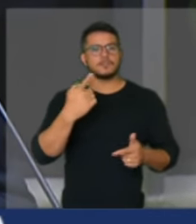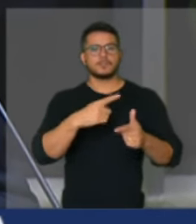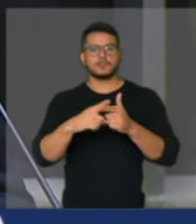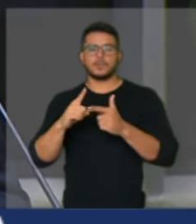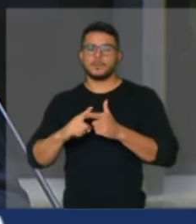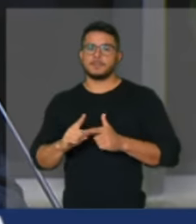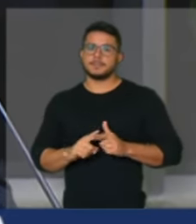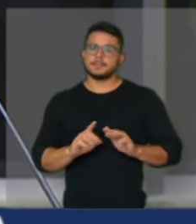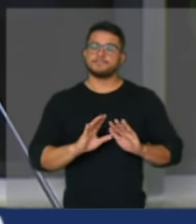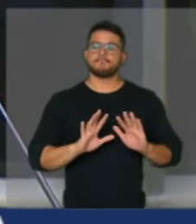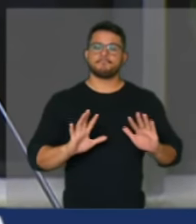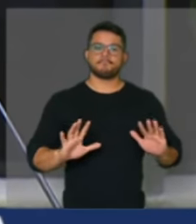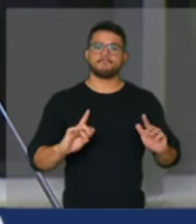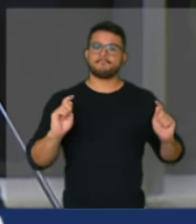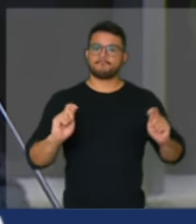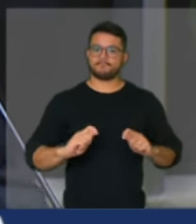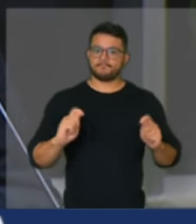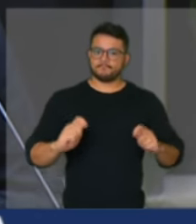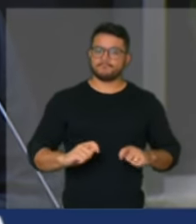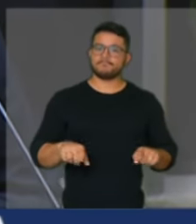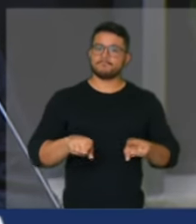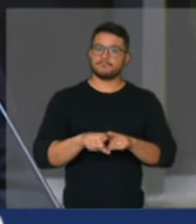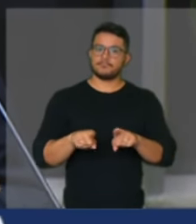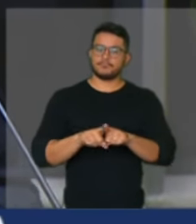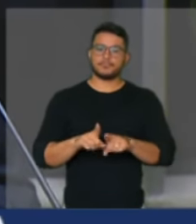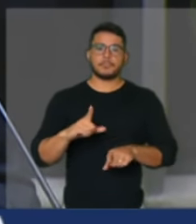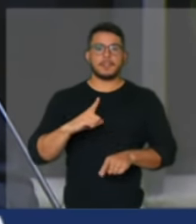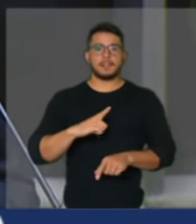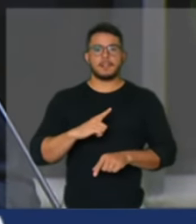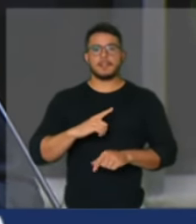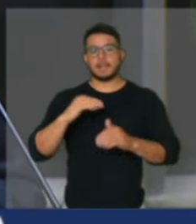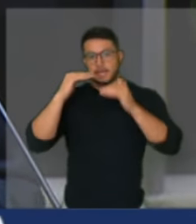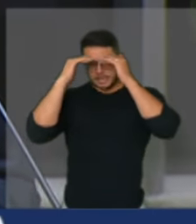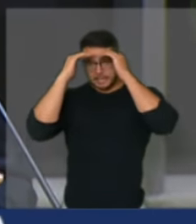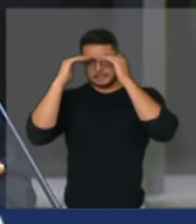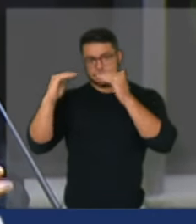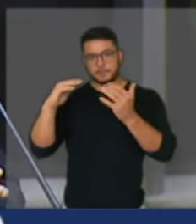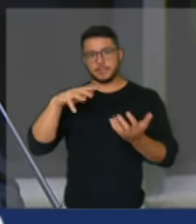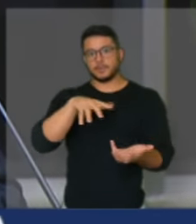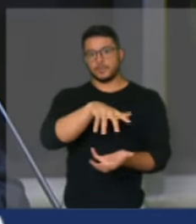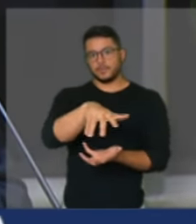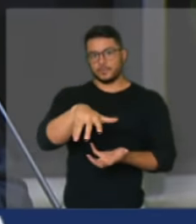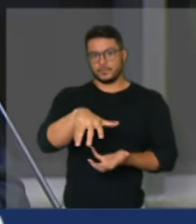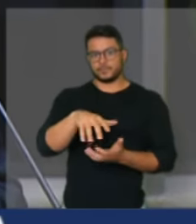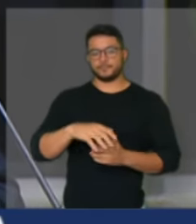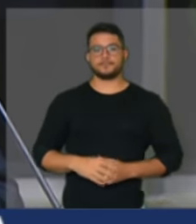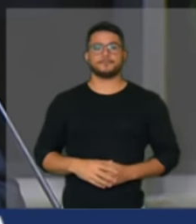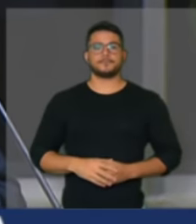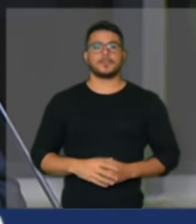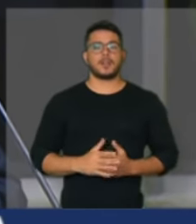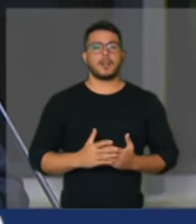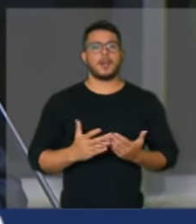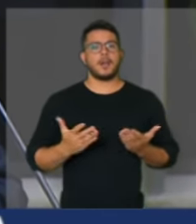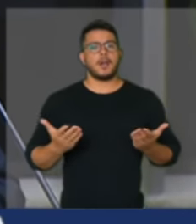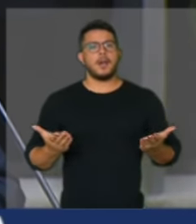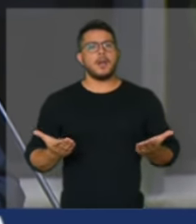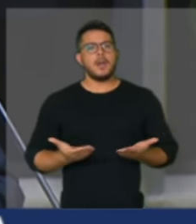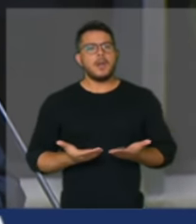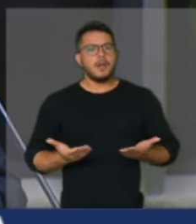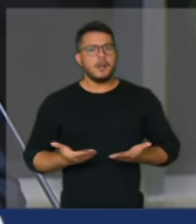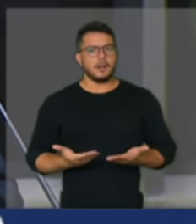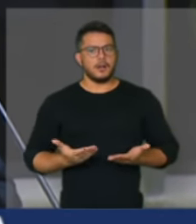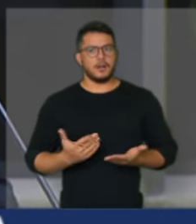e continuar sendo respeitado pelo mundo. Nós estamos vivendo agora talvez o desfecho